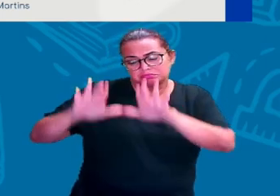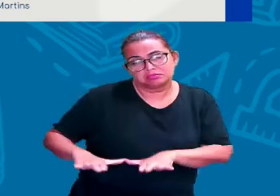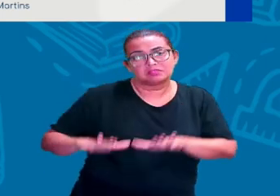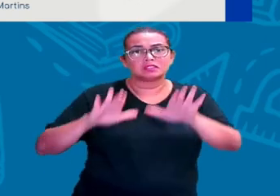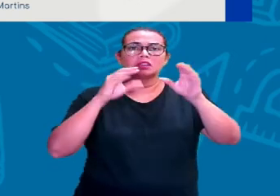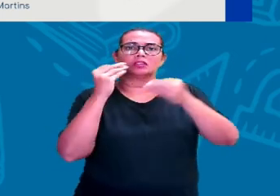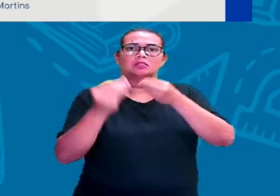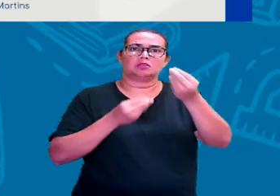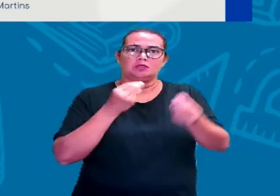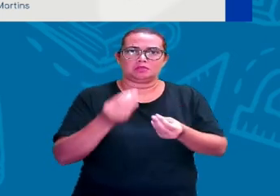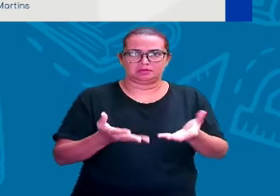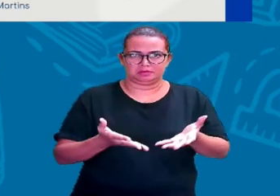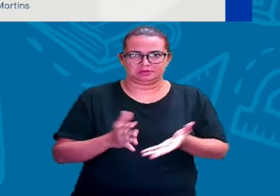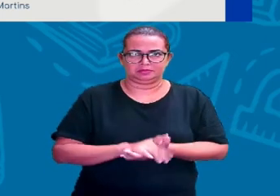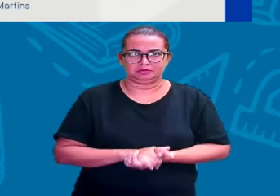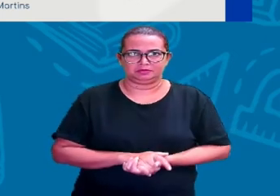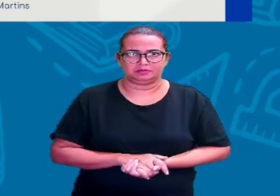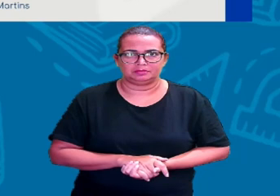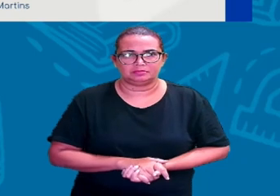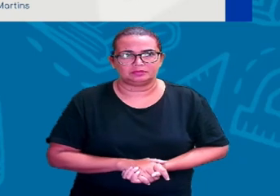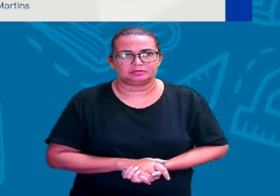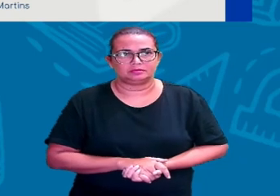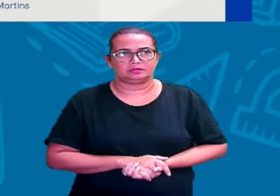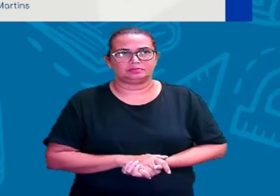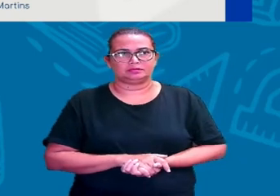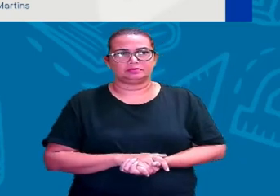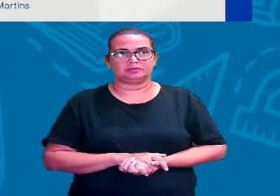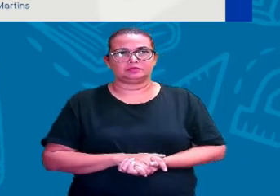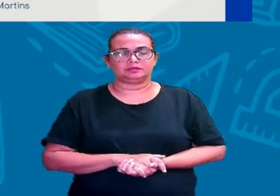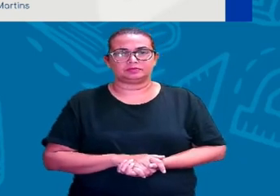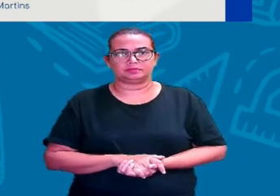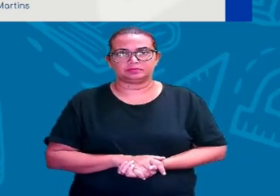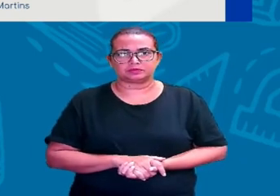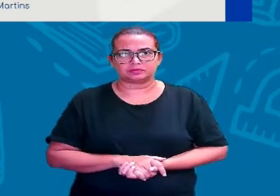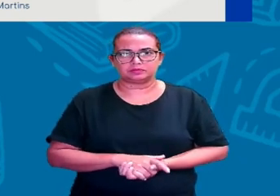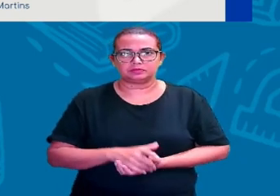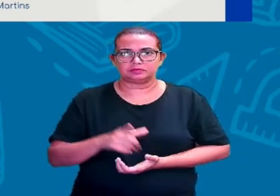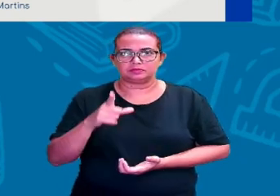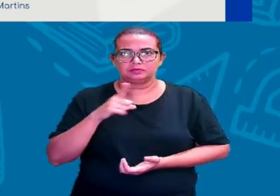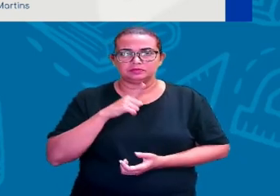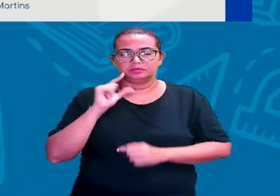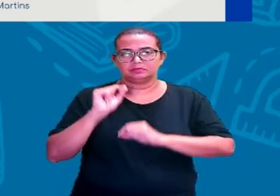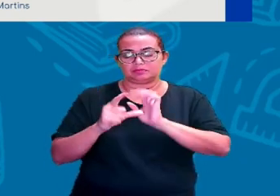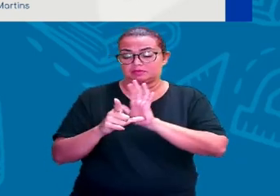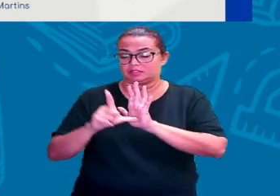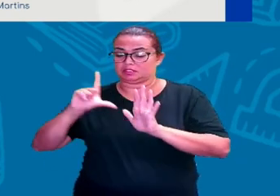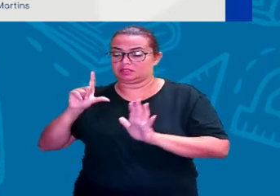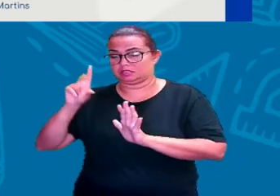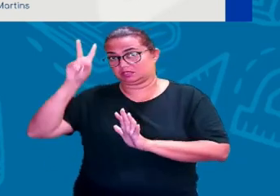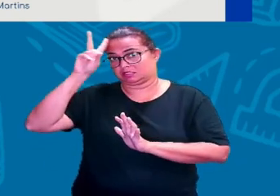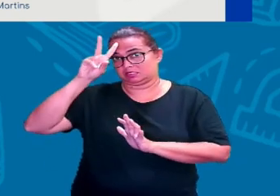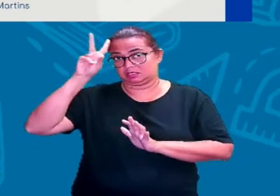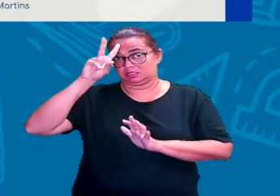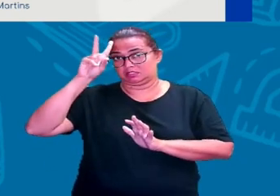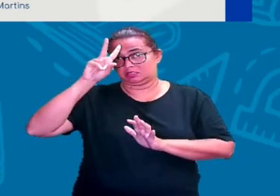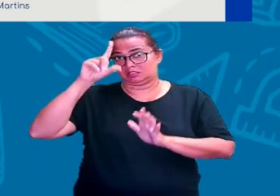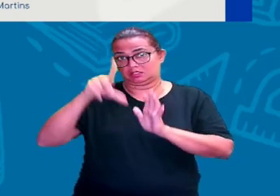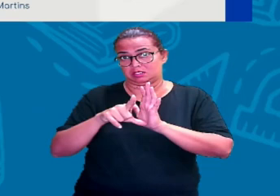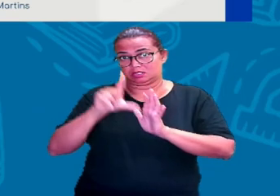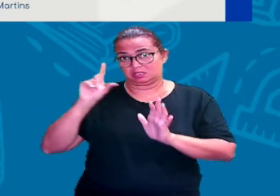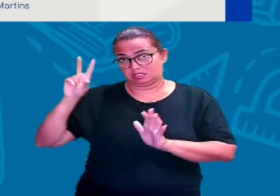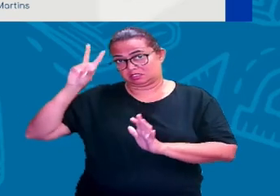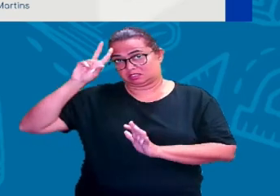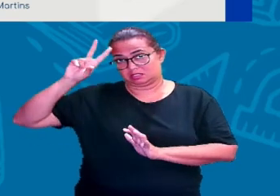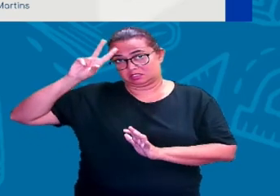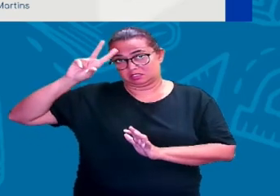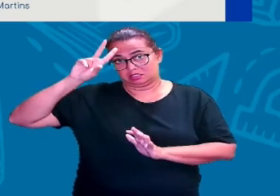Então, vamos aprender sobre isso. E aí, a gente tem o período da pré-história, e o período da pré-história, ele é o